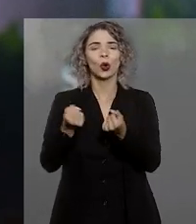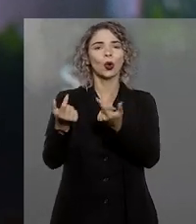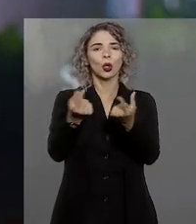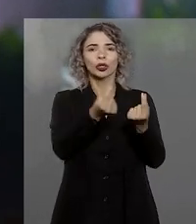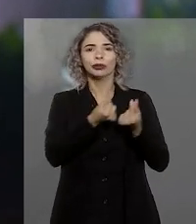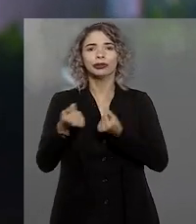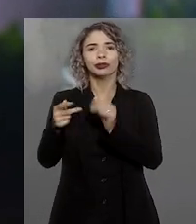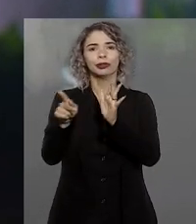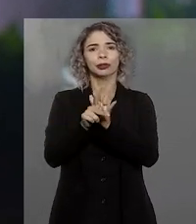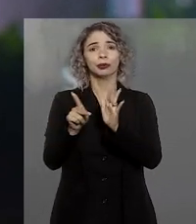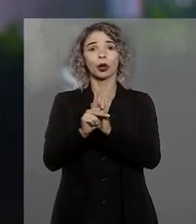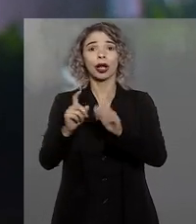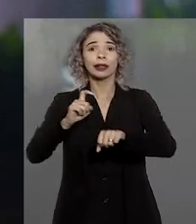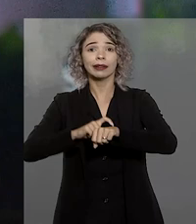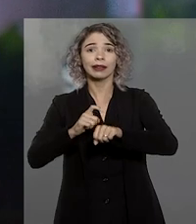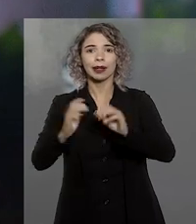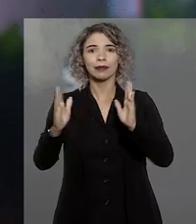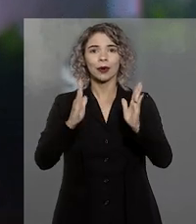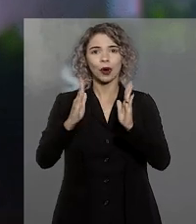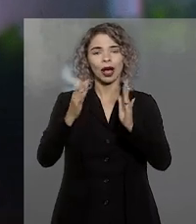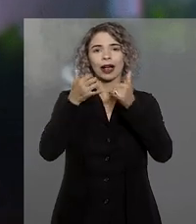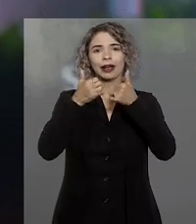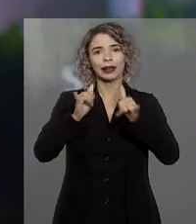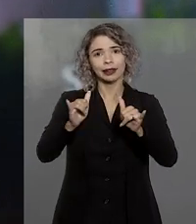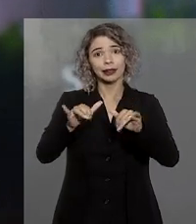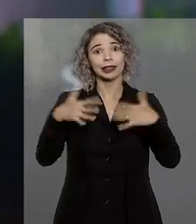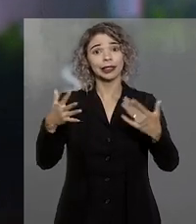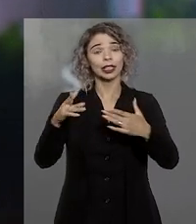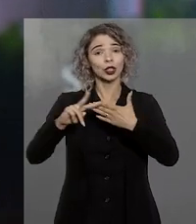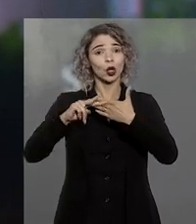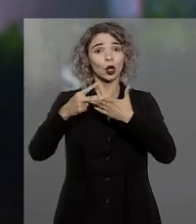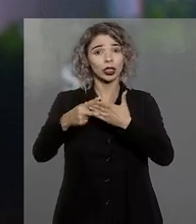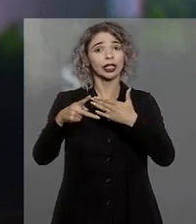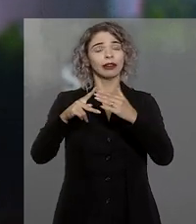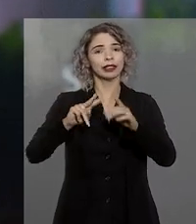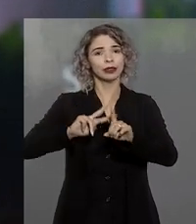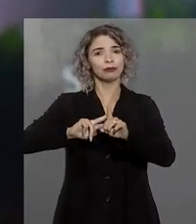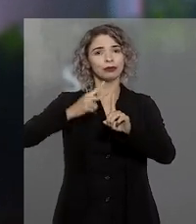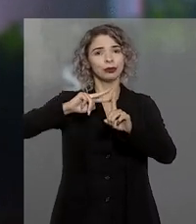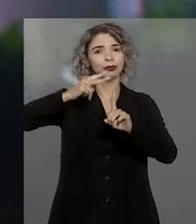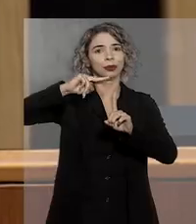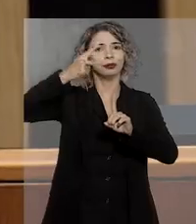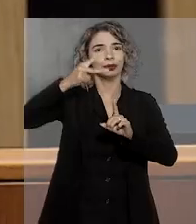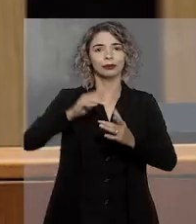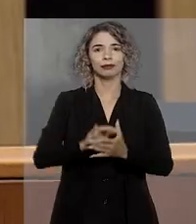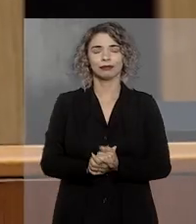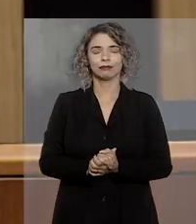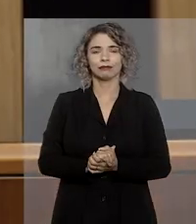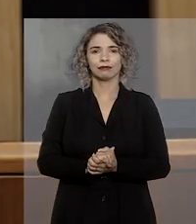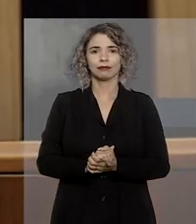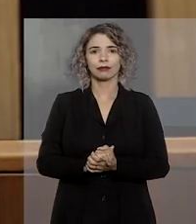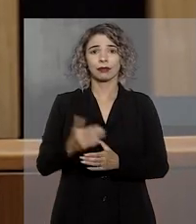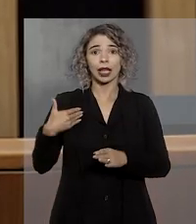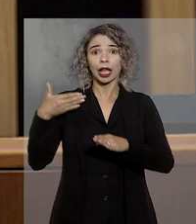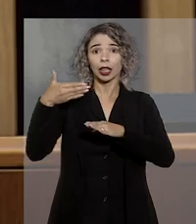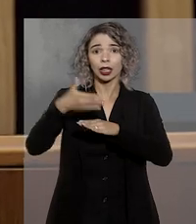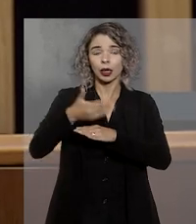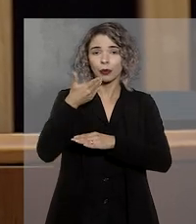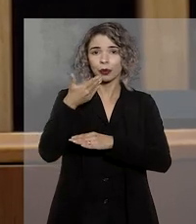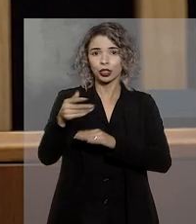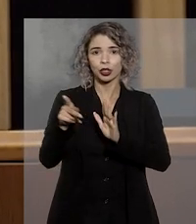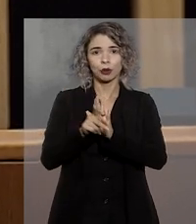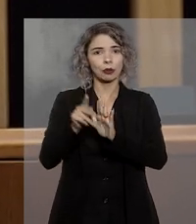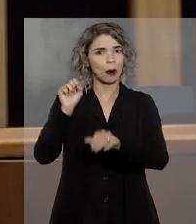relações multilaterais do mercado de curto prazo de energia elétrica, com real efeito multiplicador. Ao deferir o pedido da